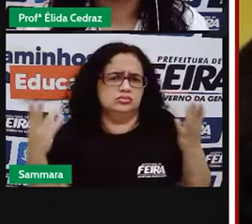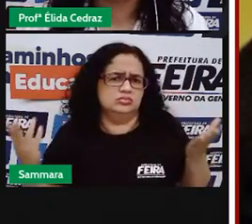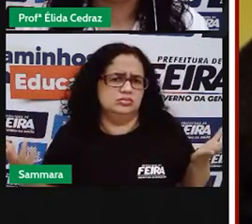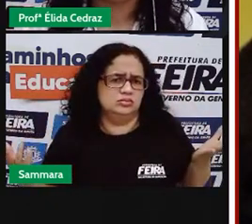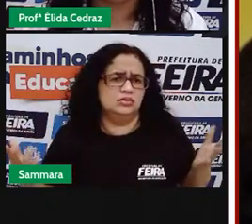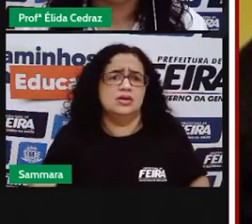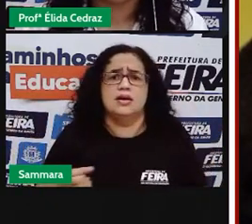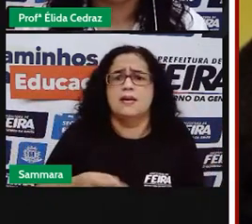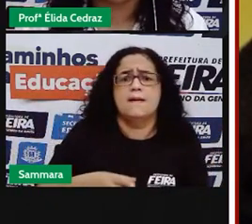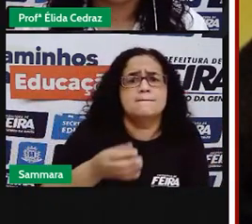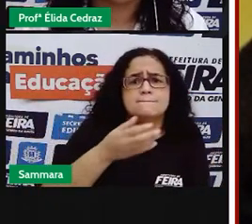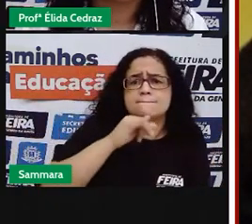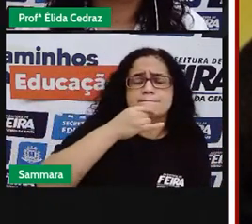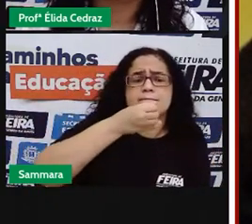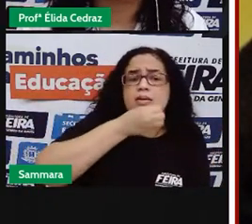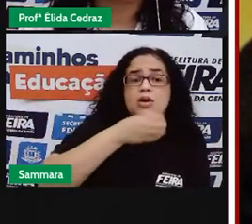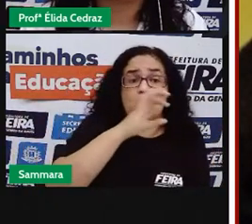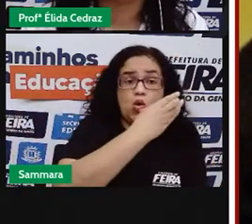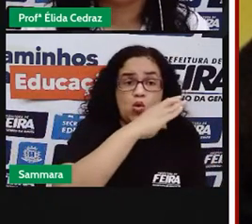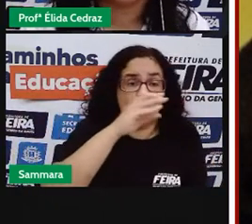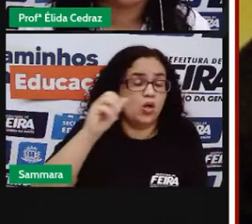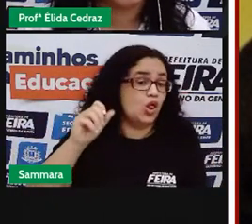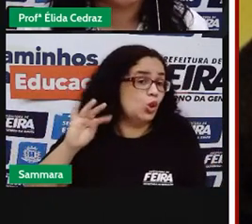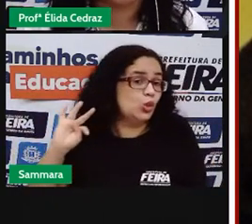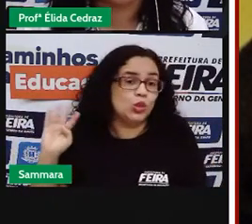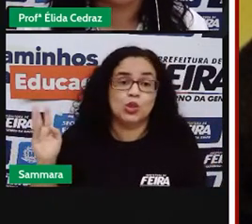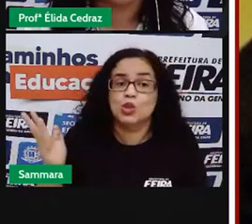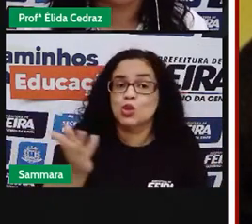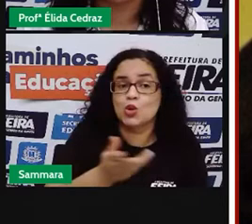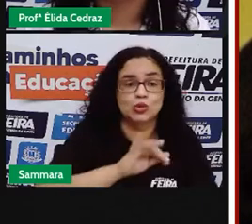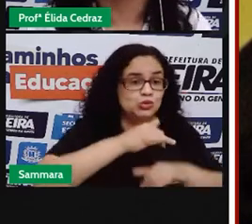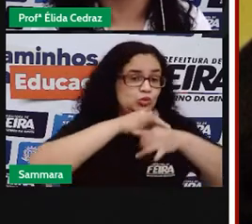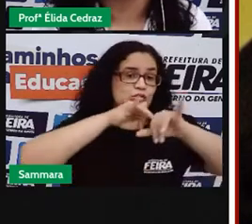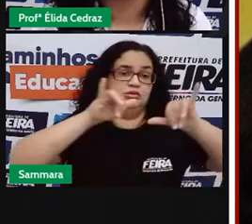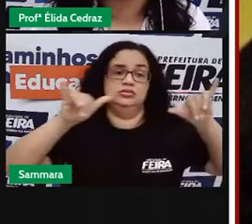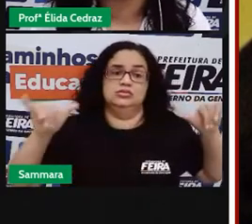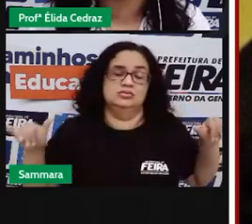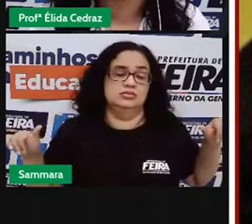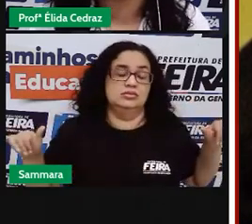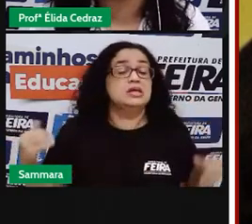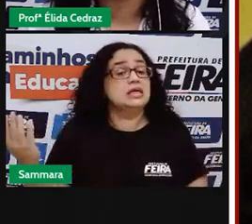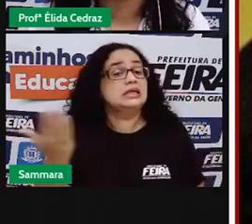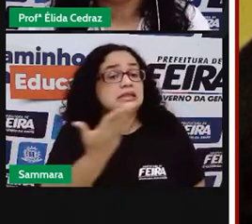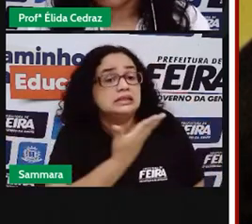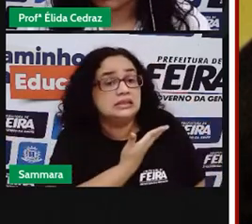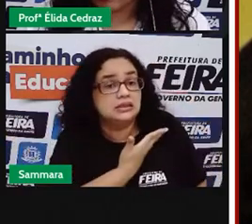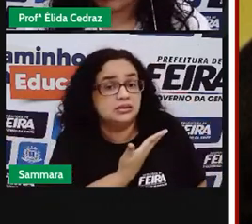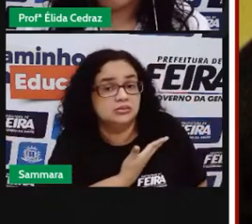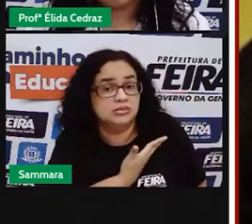Beba Coca-Cola. Isso você vê em todos os anúncios. Entre amigos.